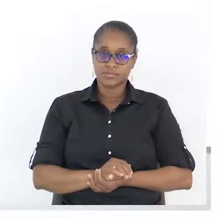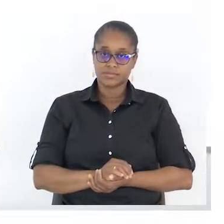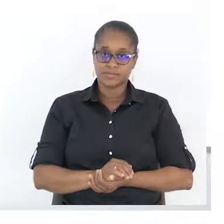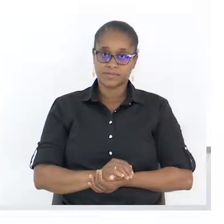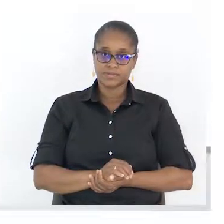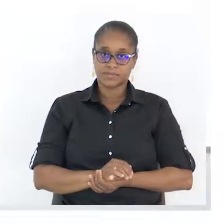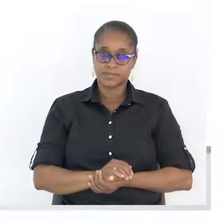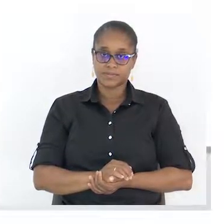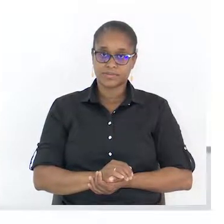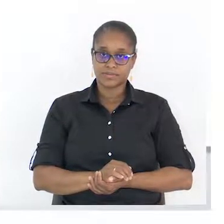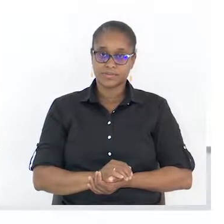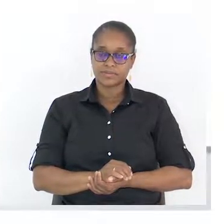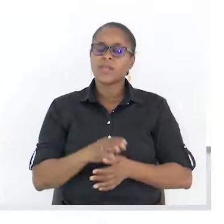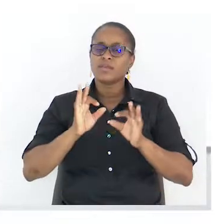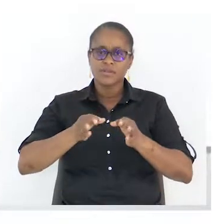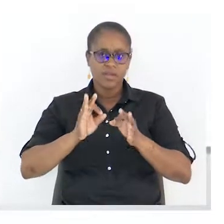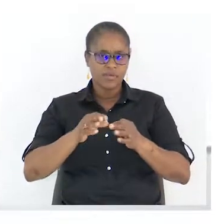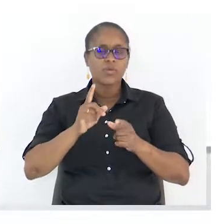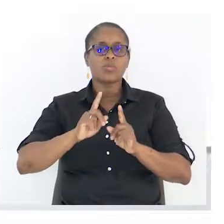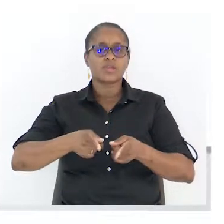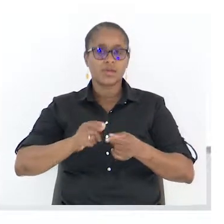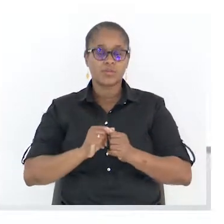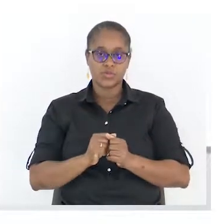Sempre começamos com um texto.